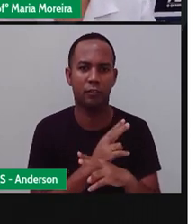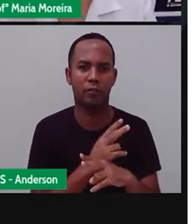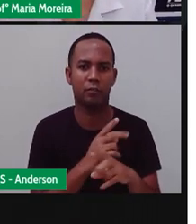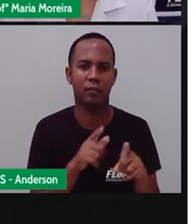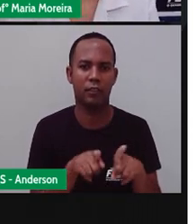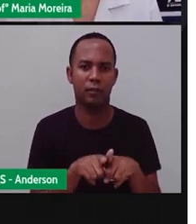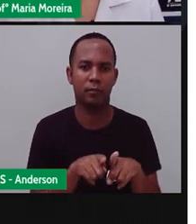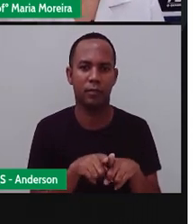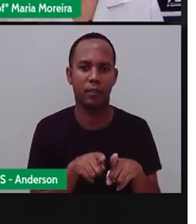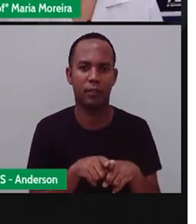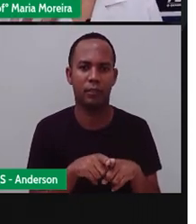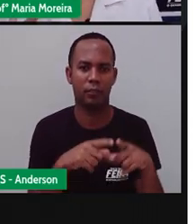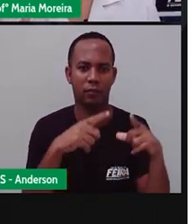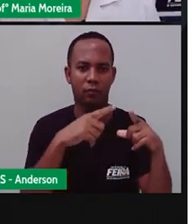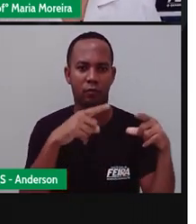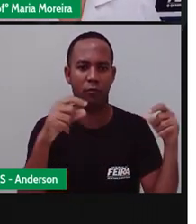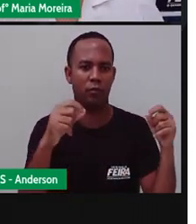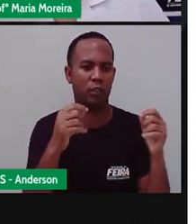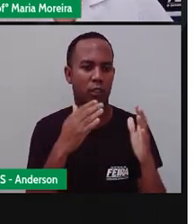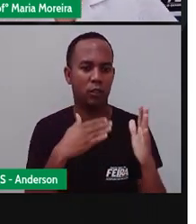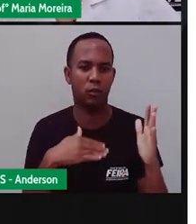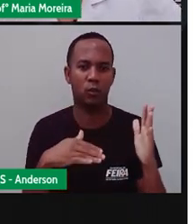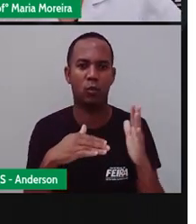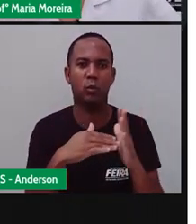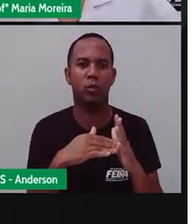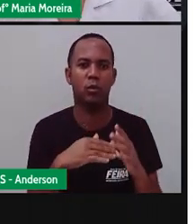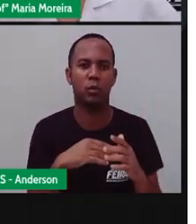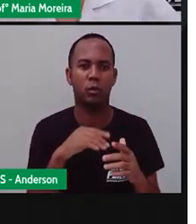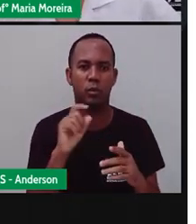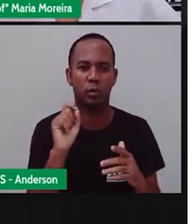pega na gente. Então, tudo isso faz parte do quê?